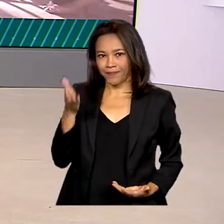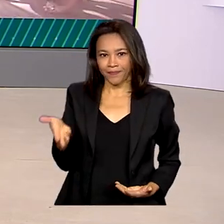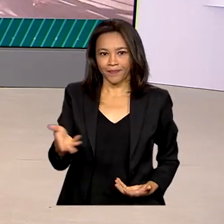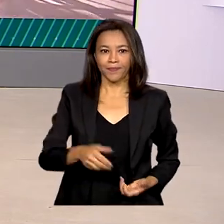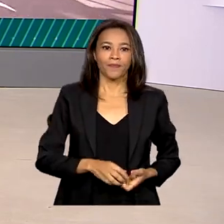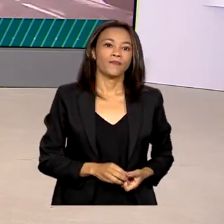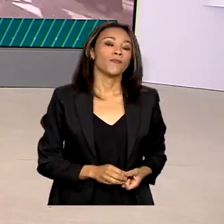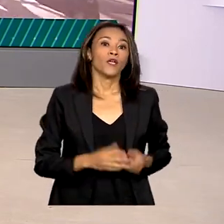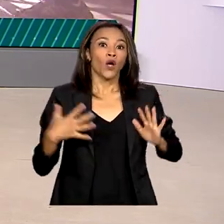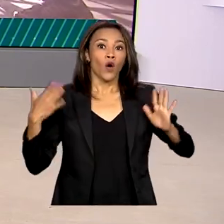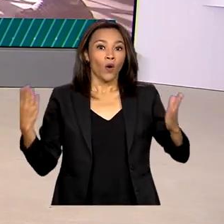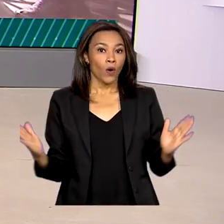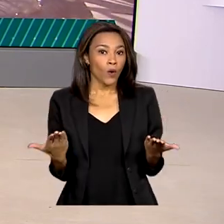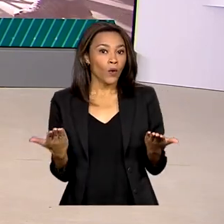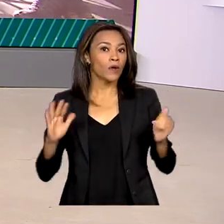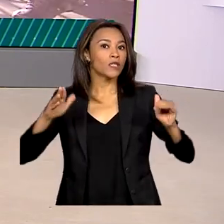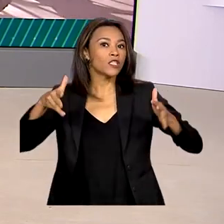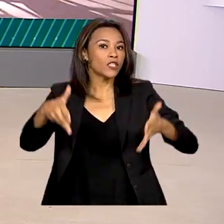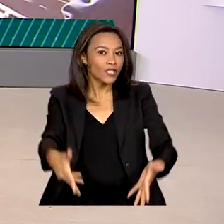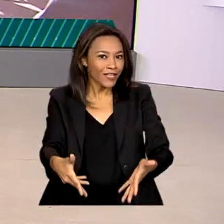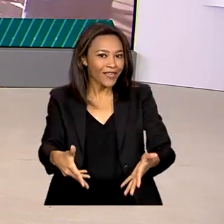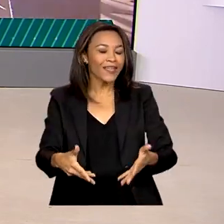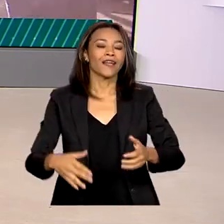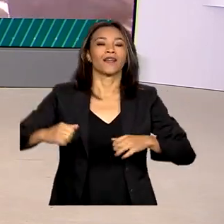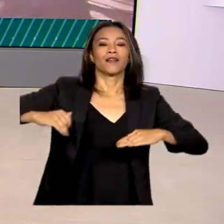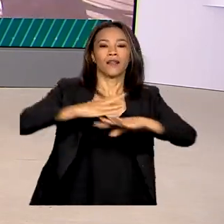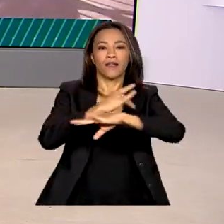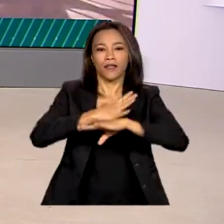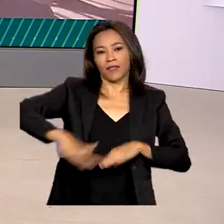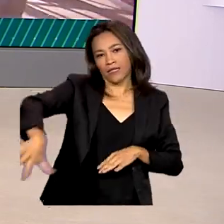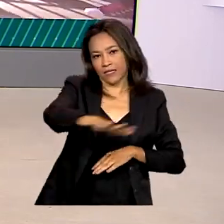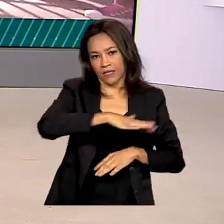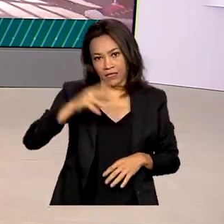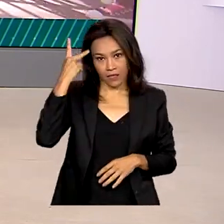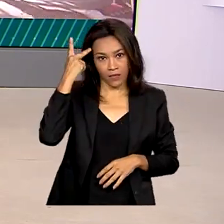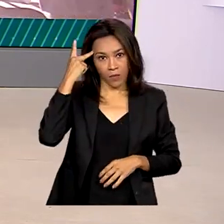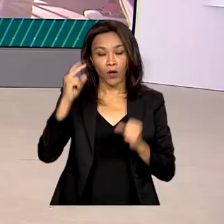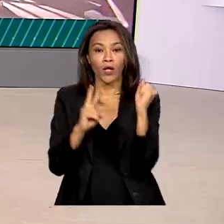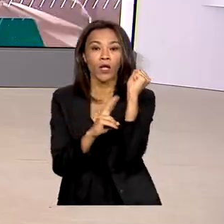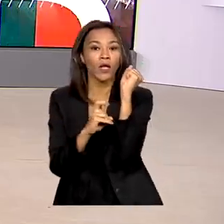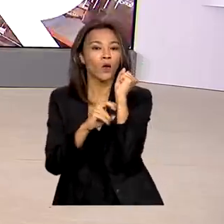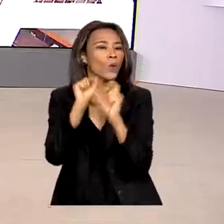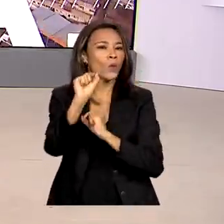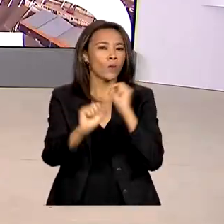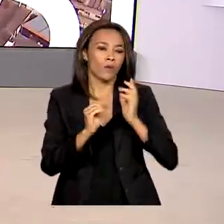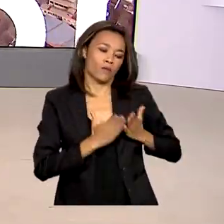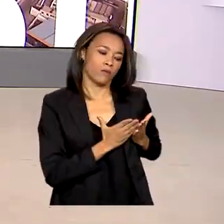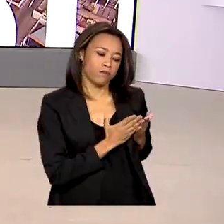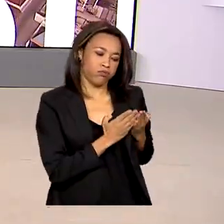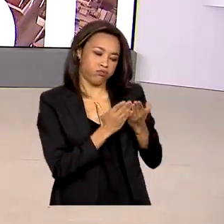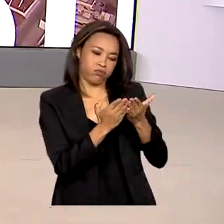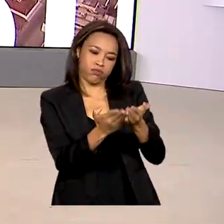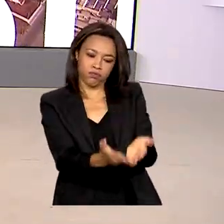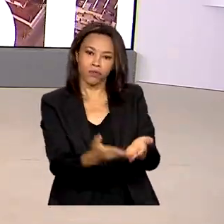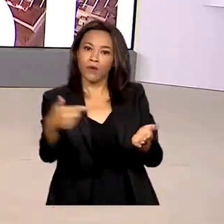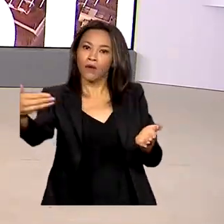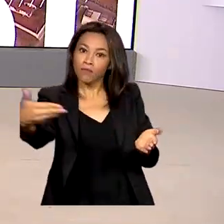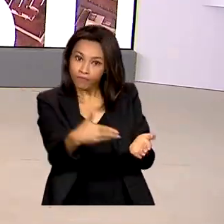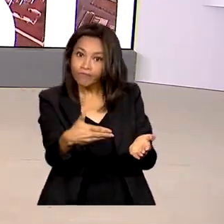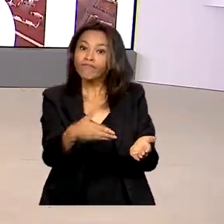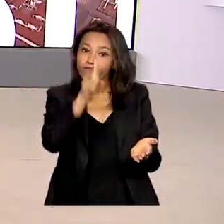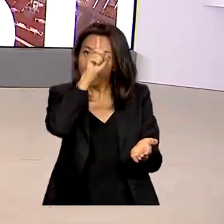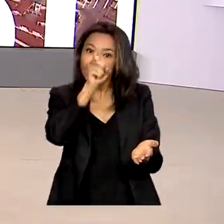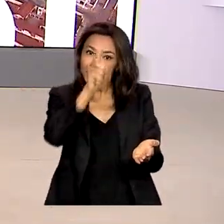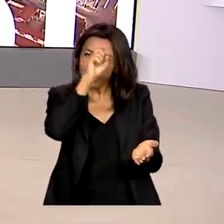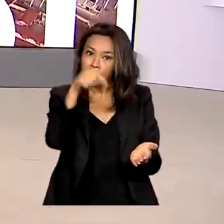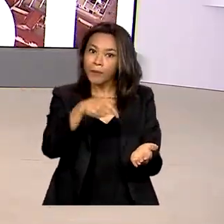Chega hoje a São Sebastião, no litoral paulista, o navio da Marinha que vai servir de hospital de campanha